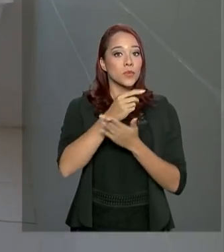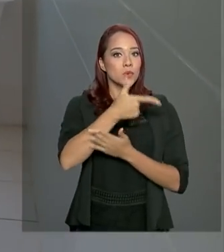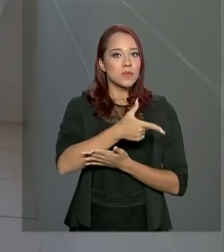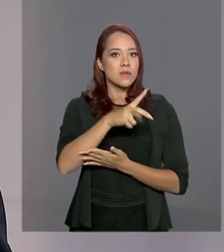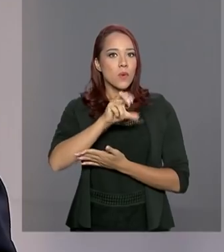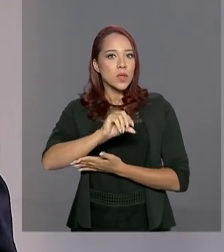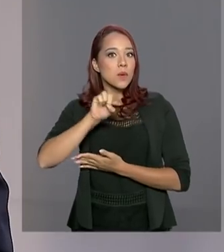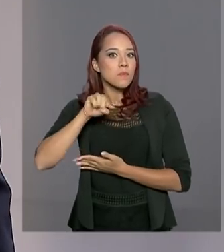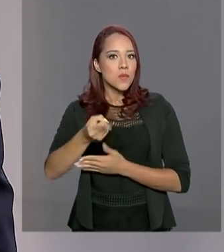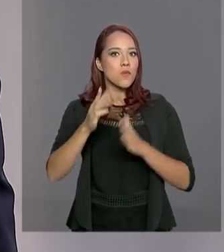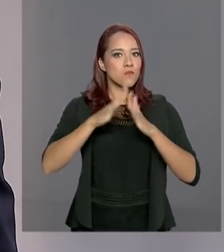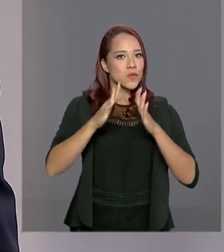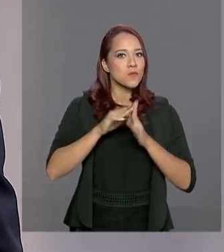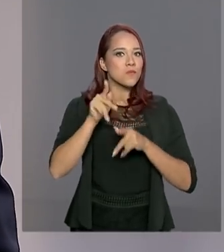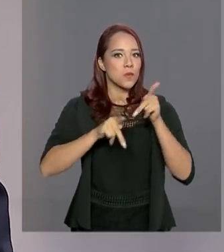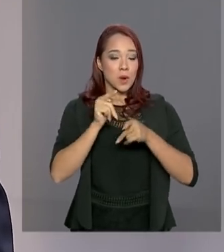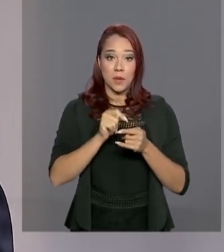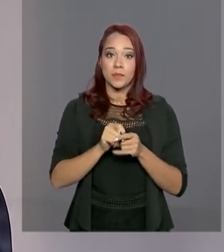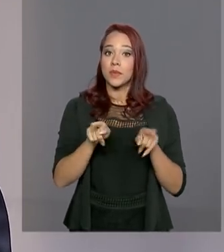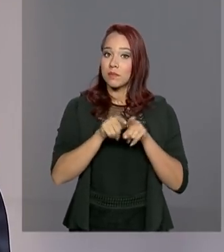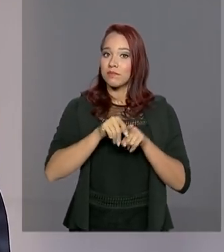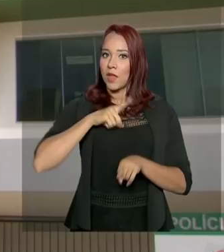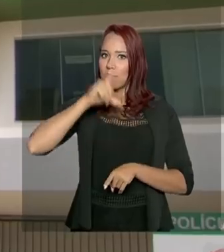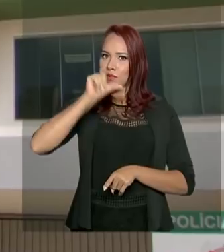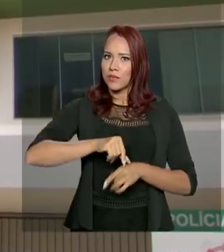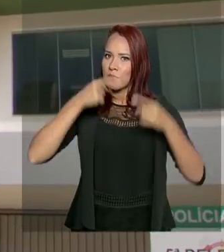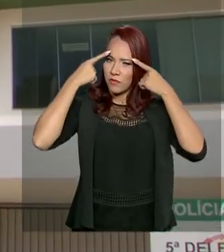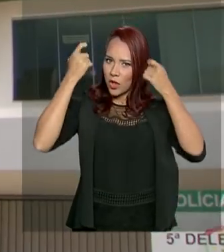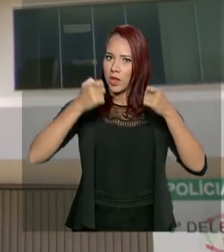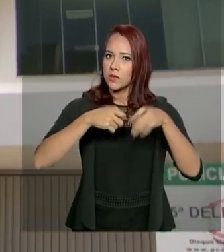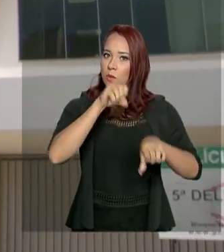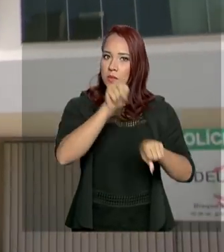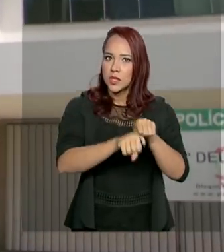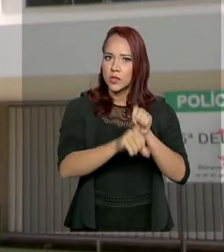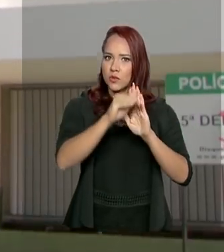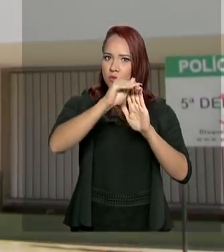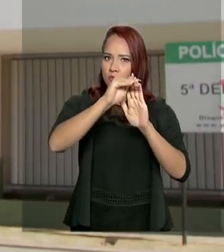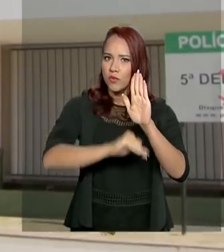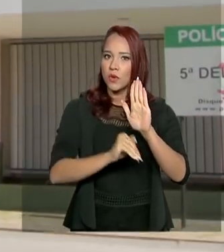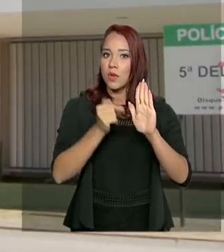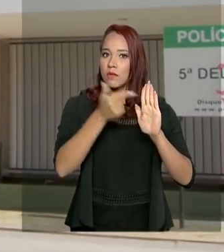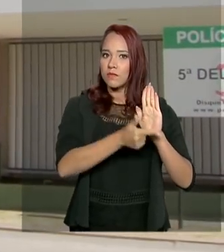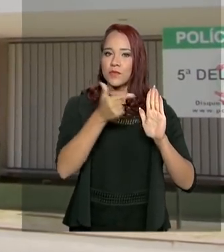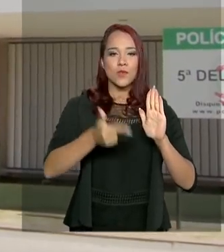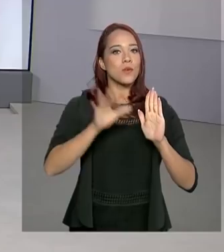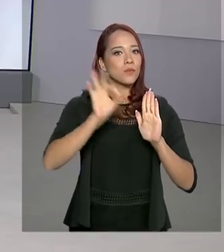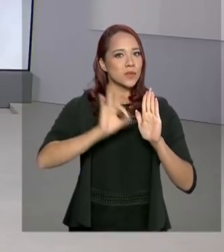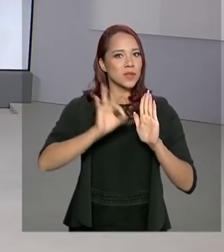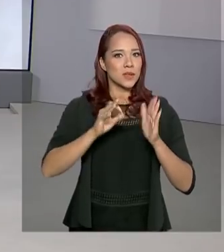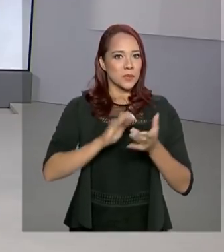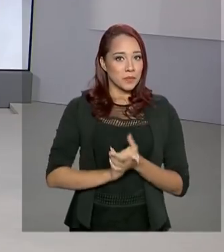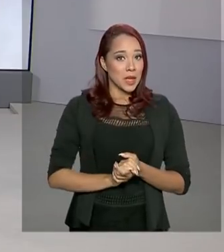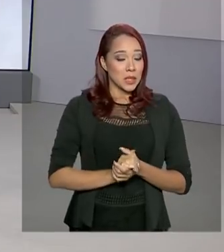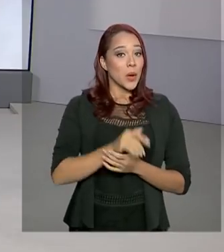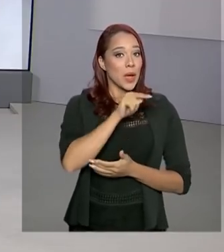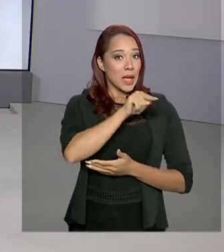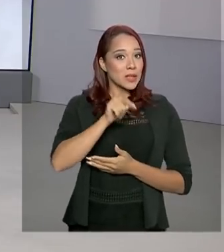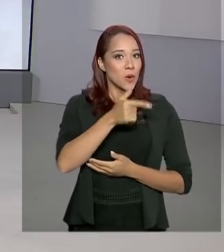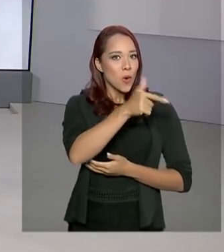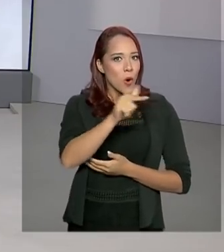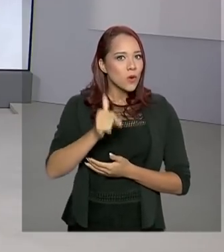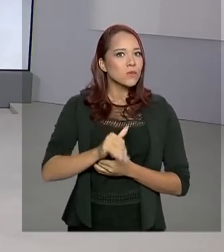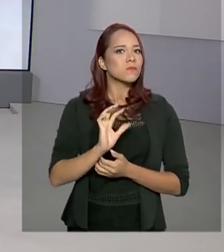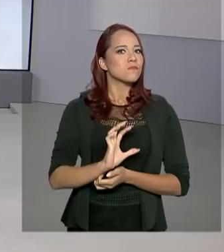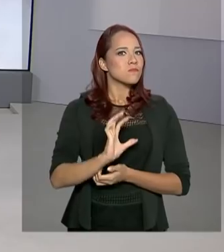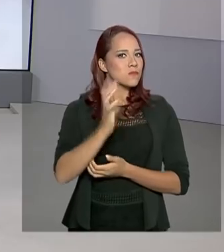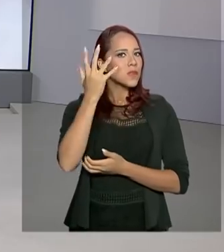populares. E teve também redução da violência. Homicídios tiveram queda de 22%. Esses e outros importantes